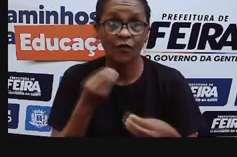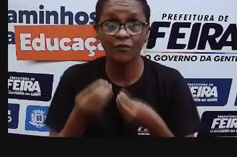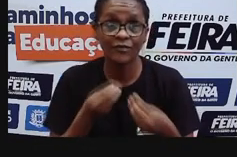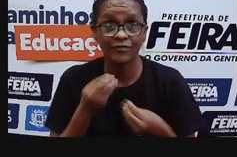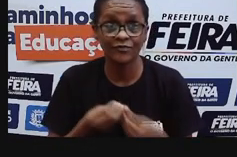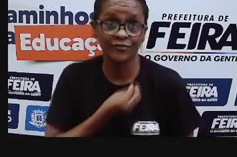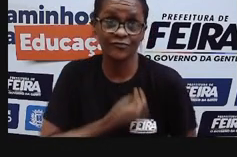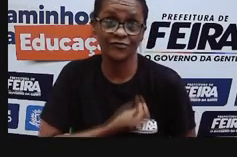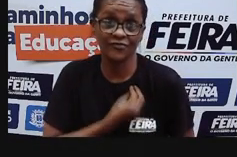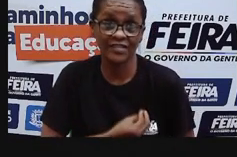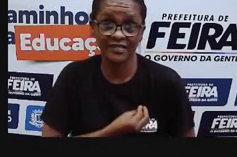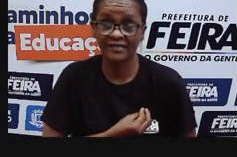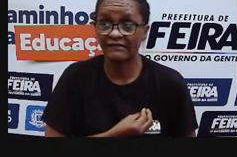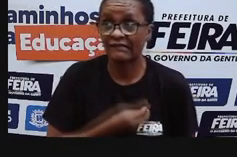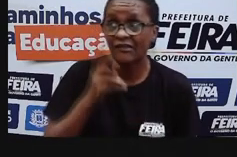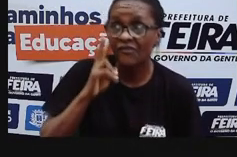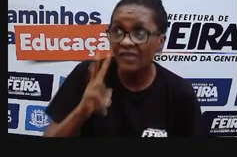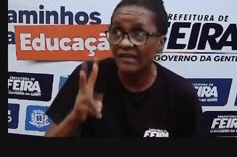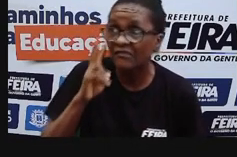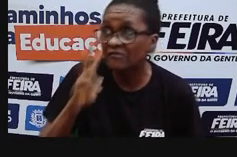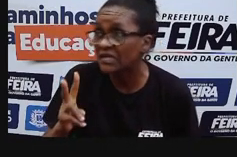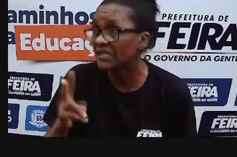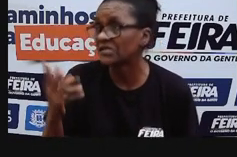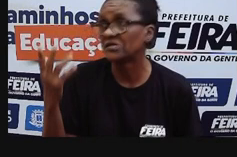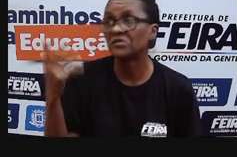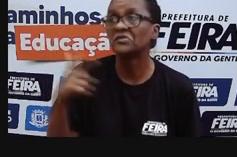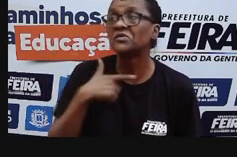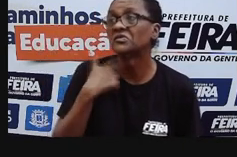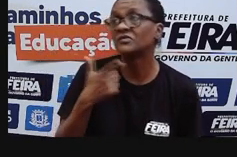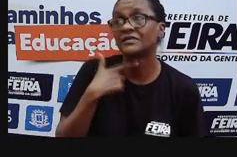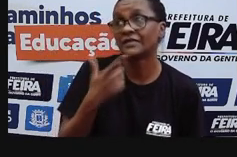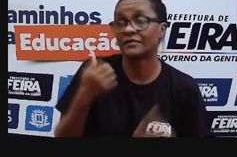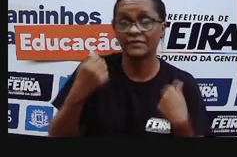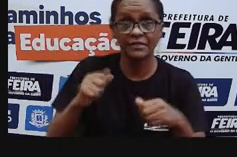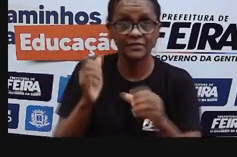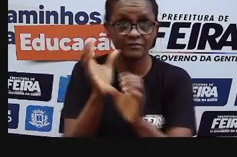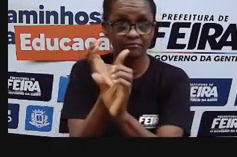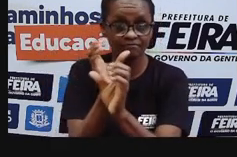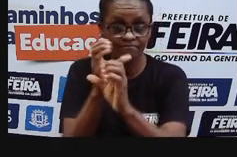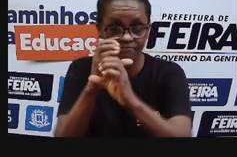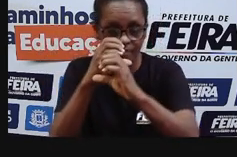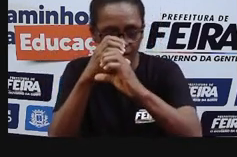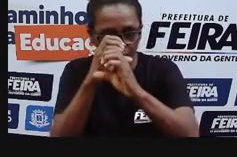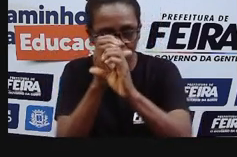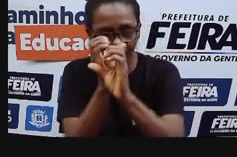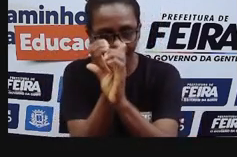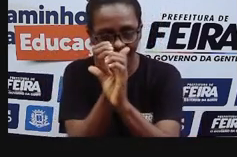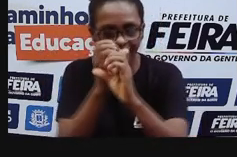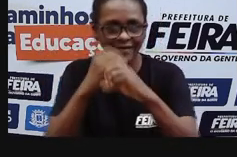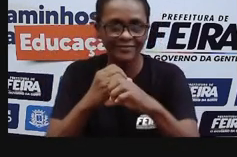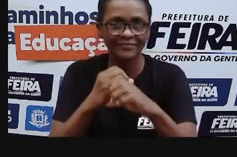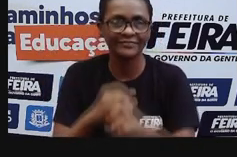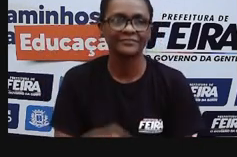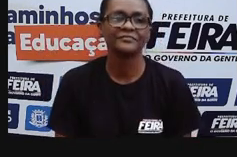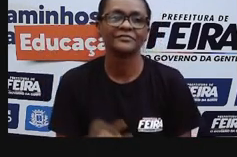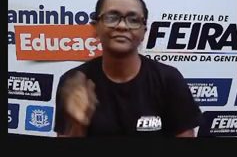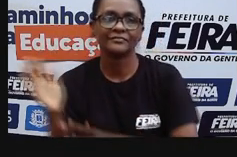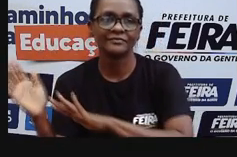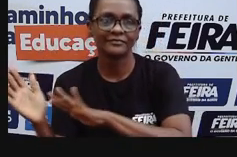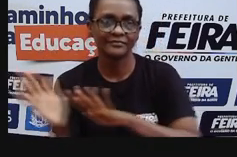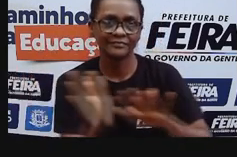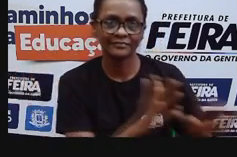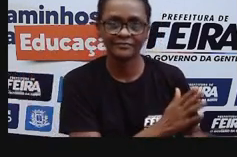São usados para nós, por nós, seres humanos. Então, por exemplo, na indústria têxtil, produção de